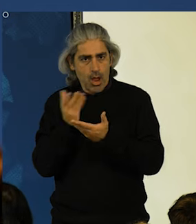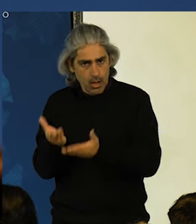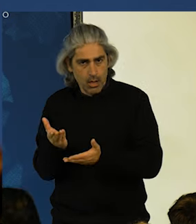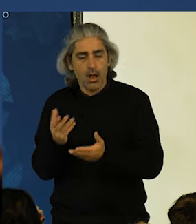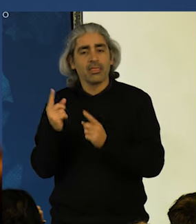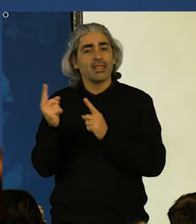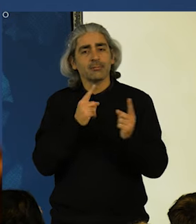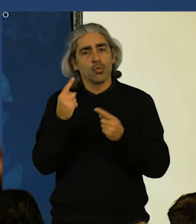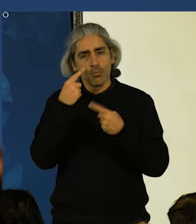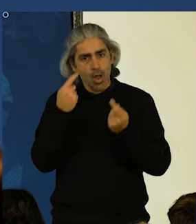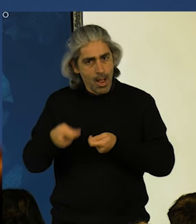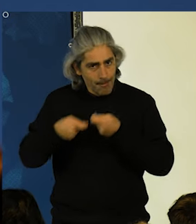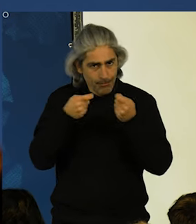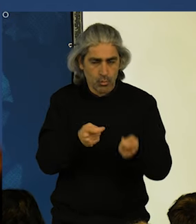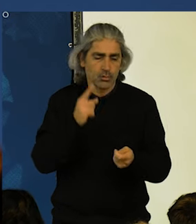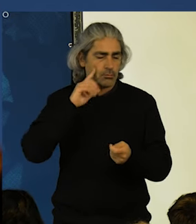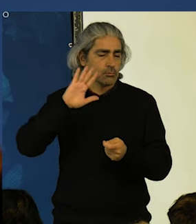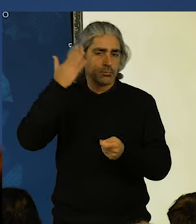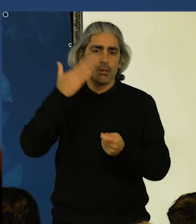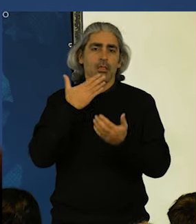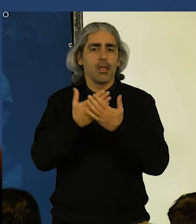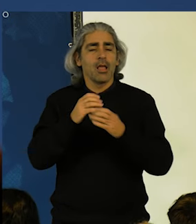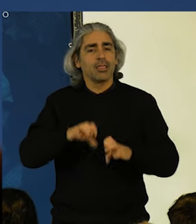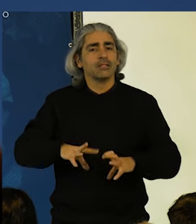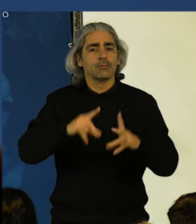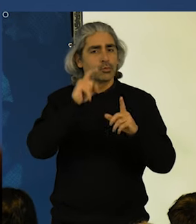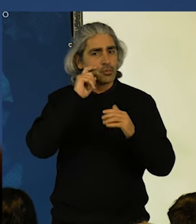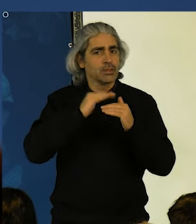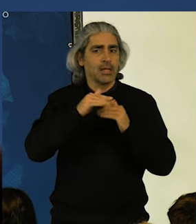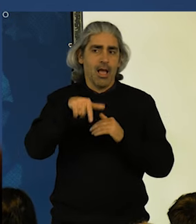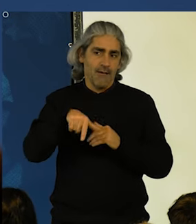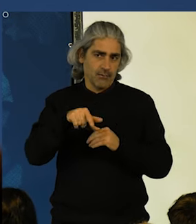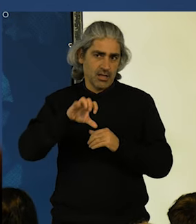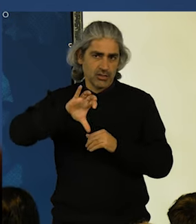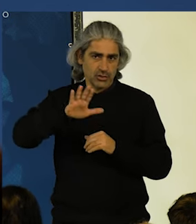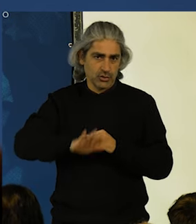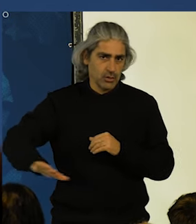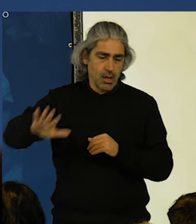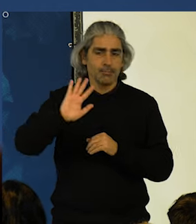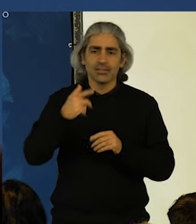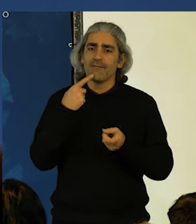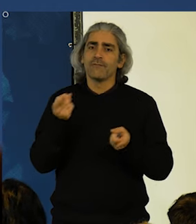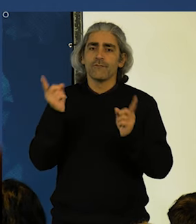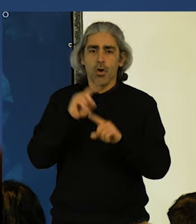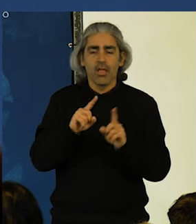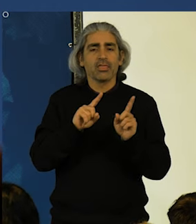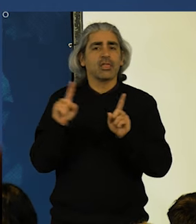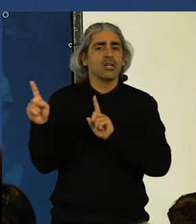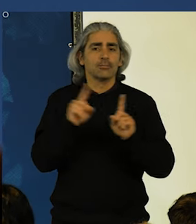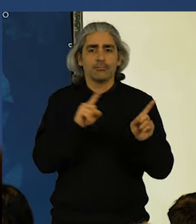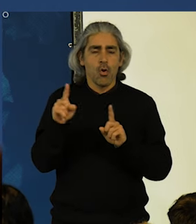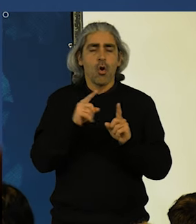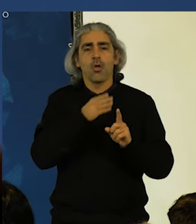transportes públicos é crucial para o desenvolvimento sustentável da nossa região. Exigimos que seja retomado o transporte de passageiros